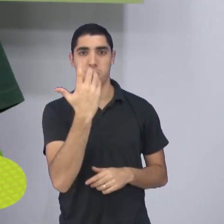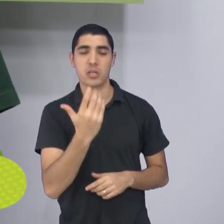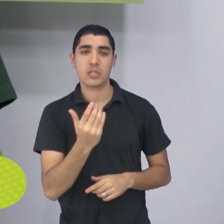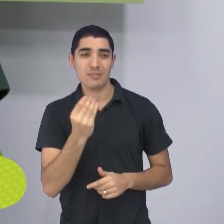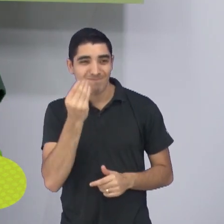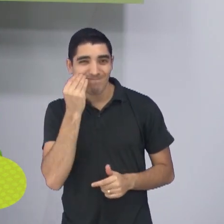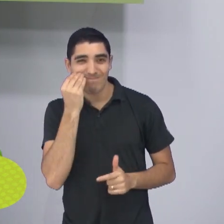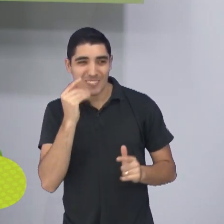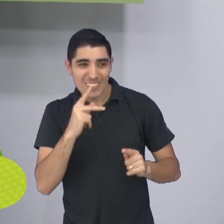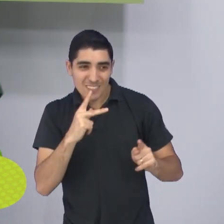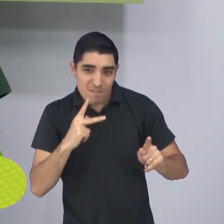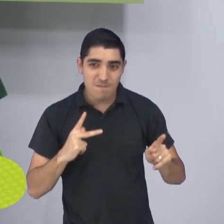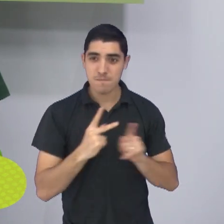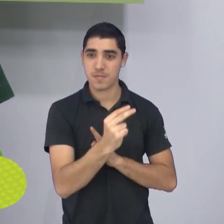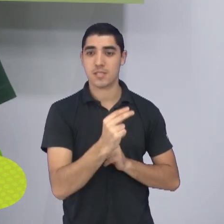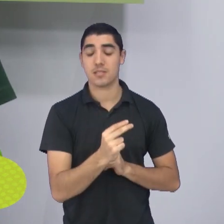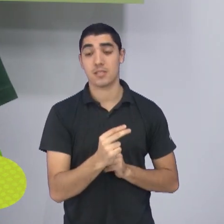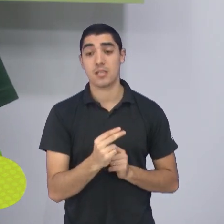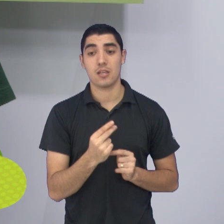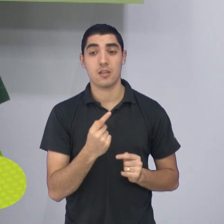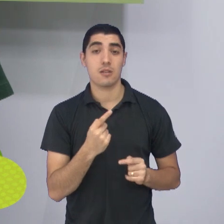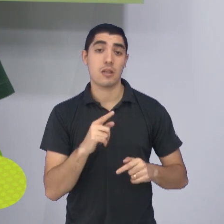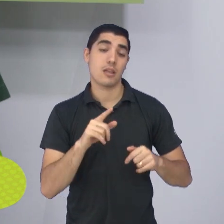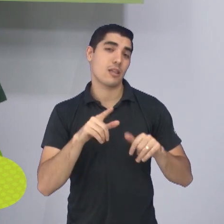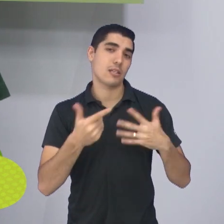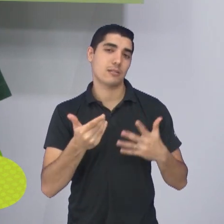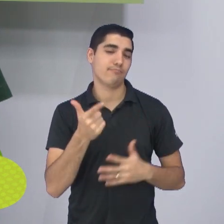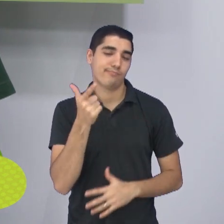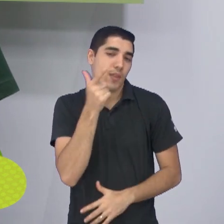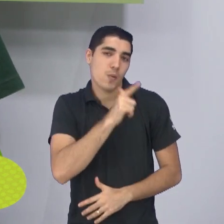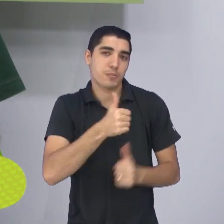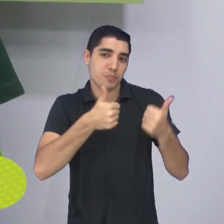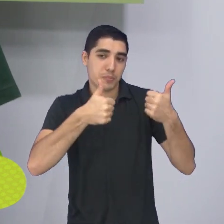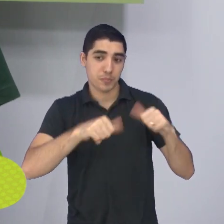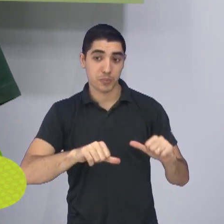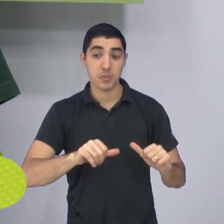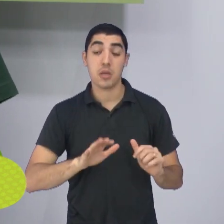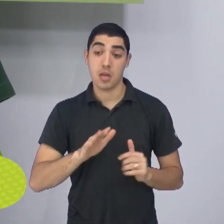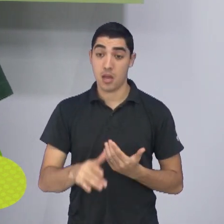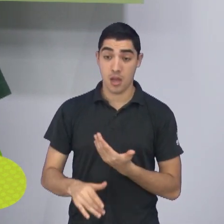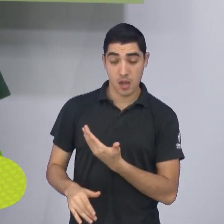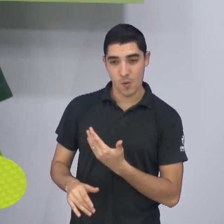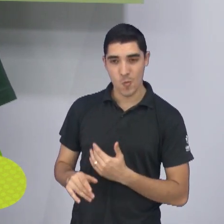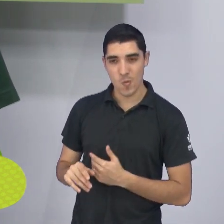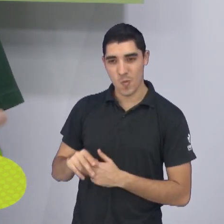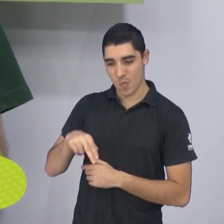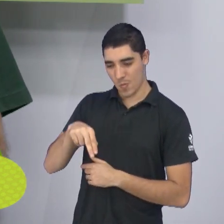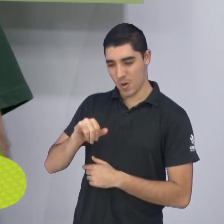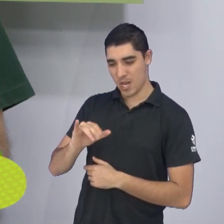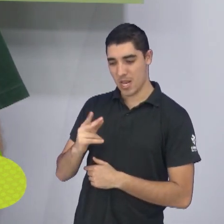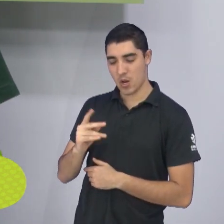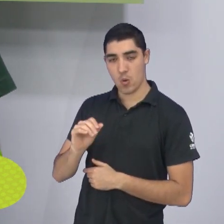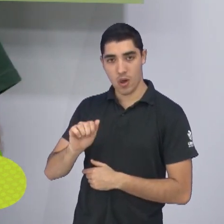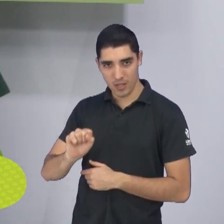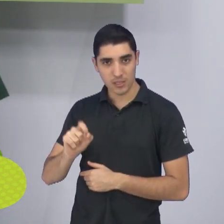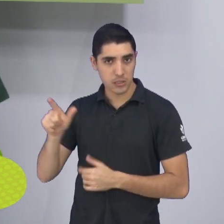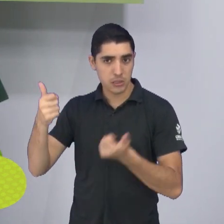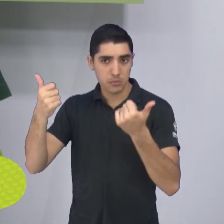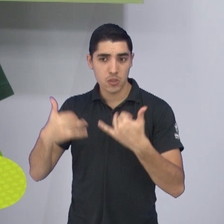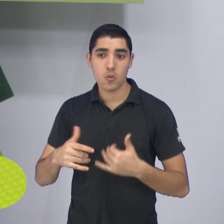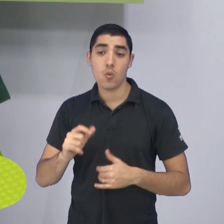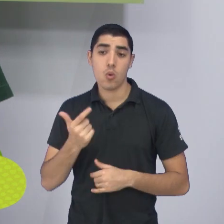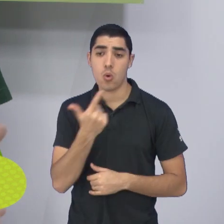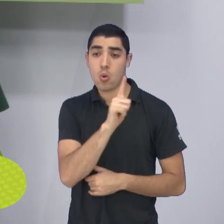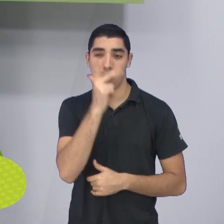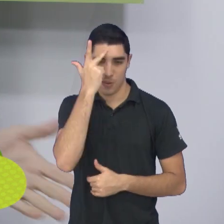vencer e tentar reverter esse placar contra o Veloclube, não conseguiu. Mas o Nicolas acabou falando que torceu para quem... E é, o jogador